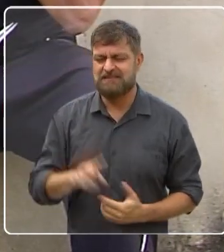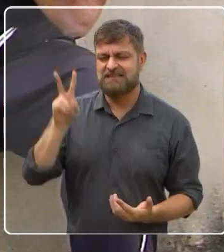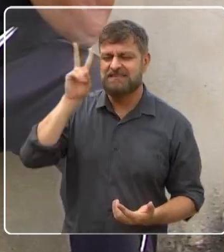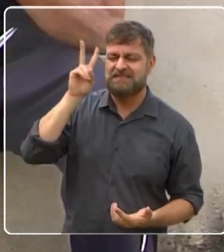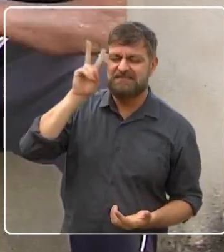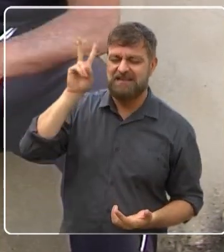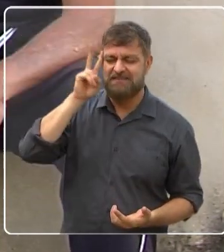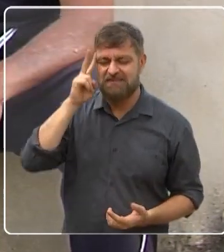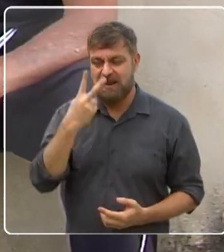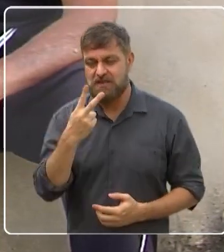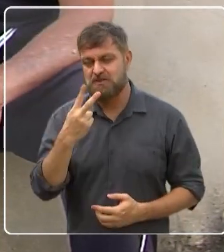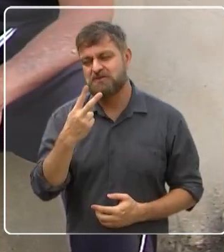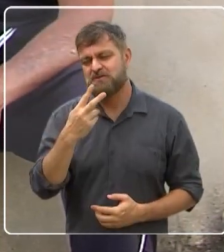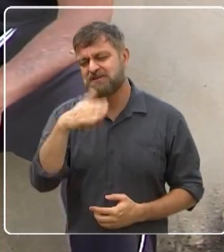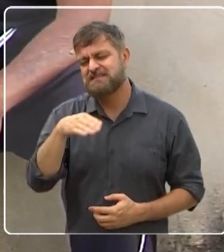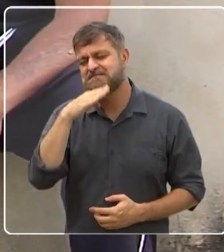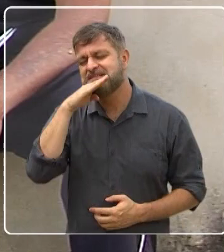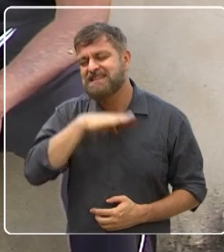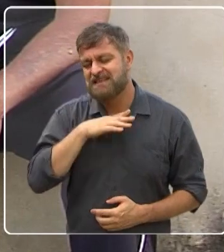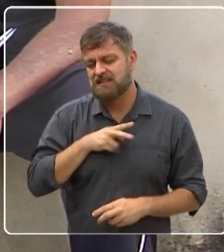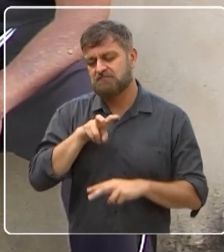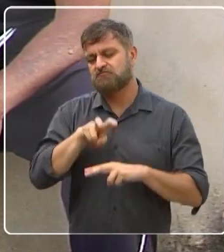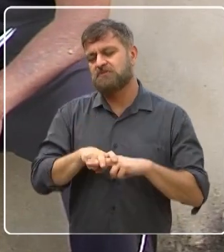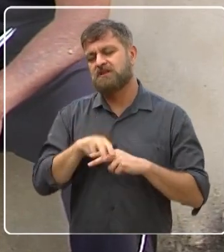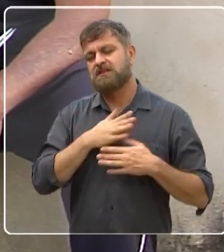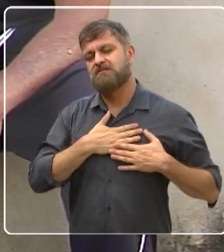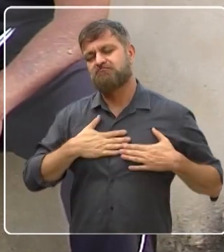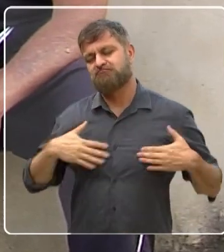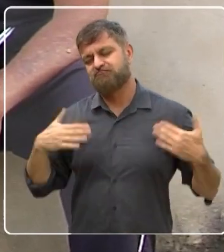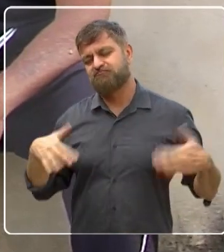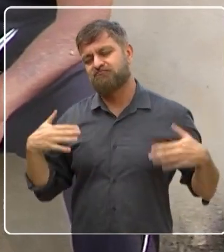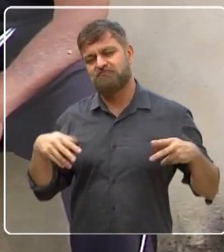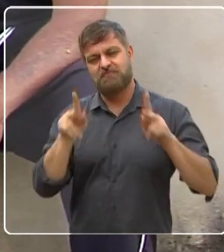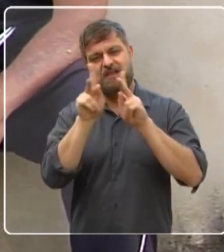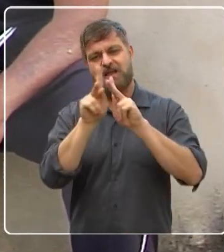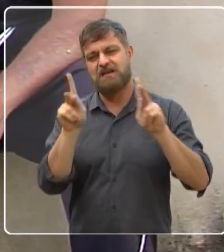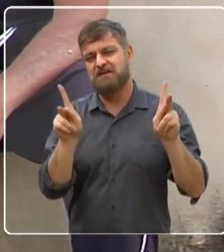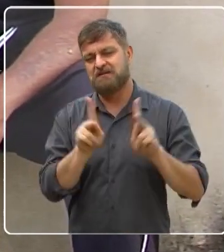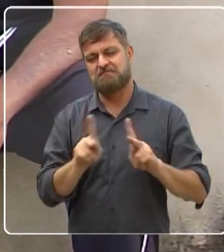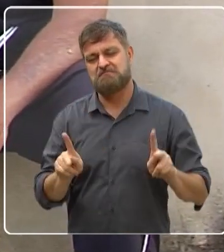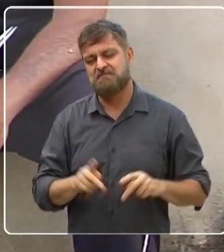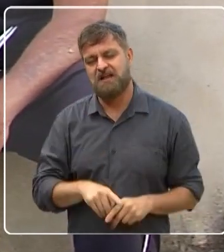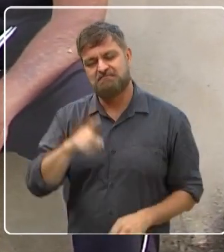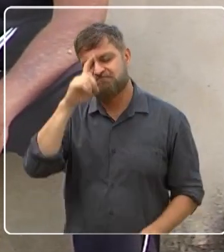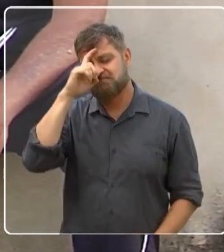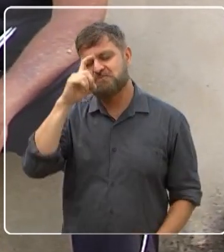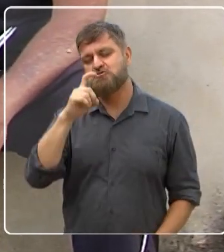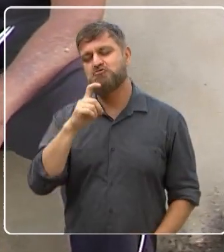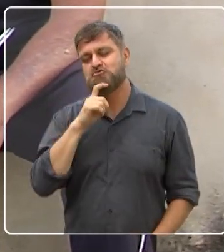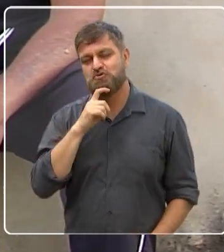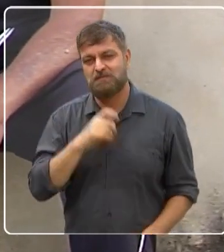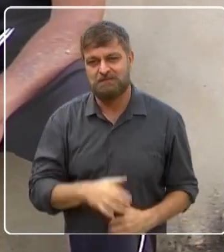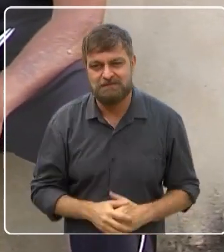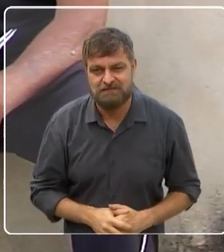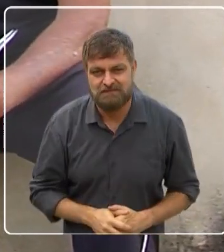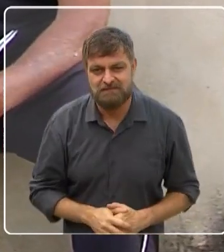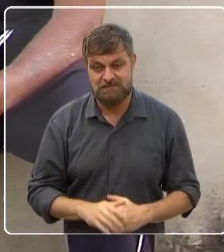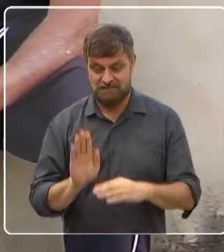segunda-feira, duas e meia da tarde, sem padrão aqui, tranquilo, é uma boa, né? Fossegado. O bairro